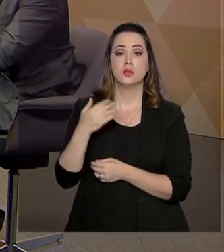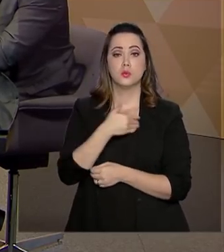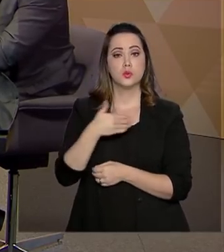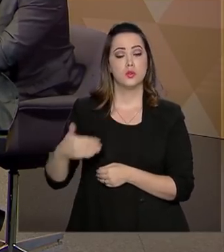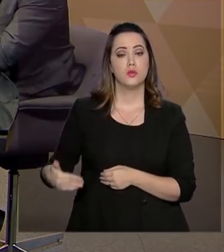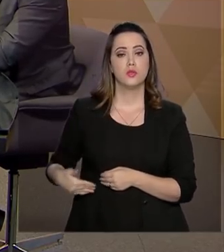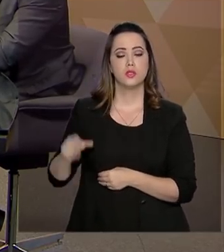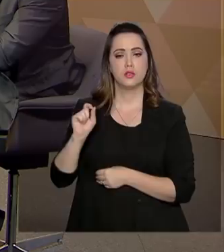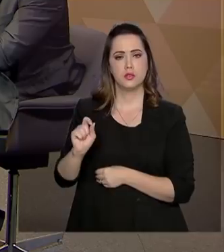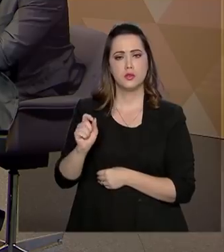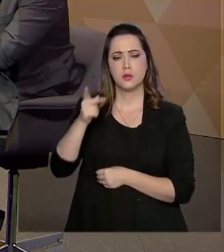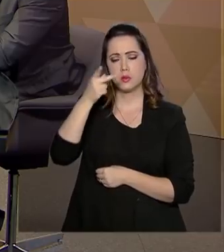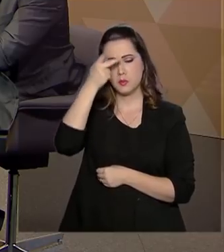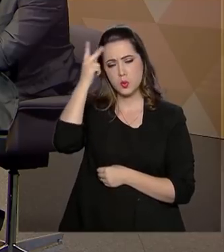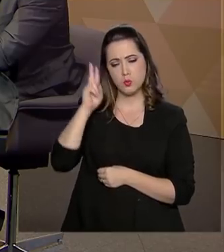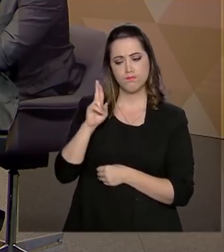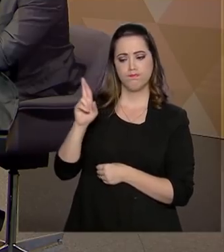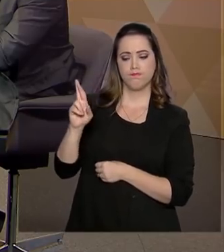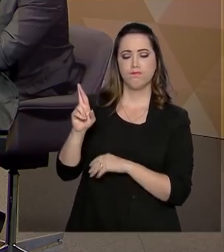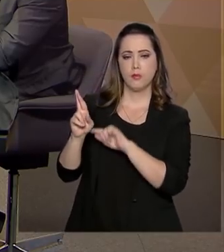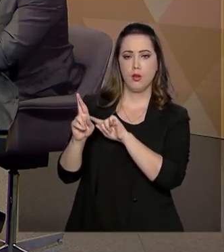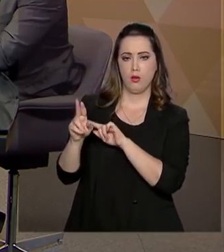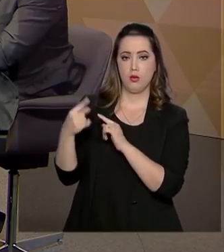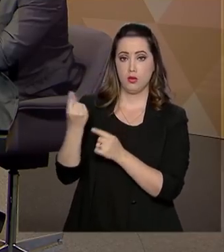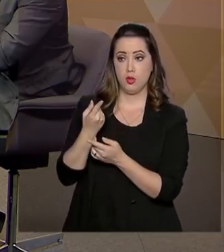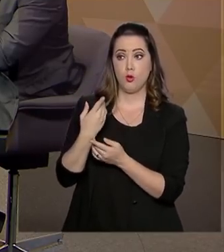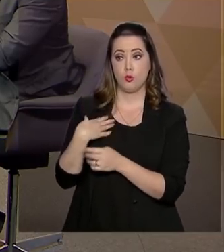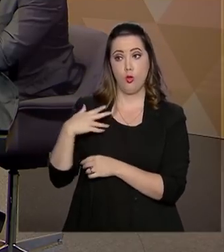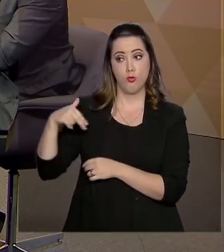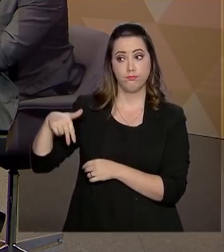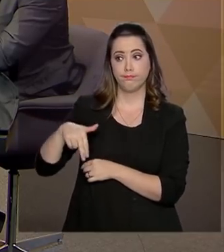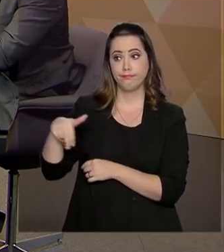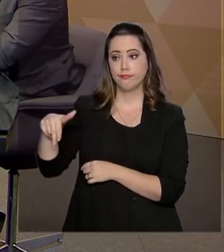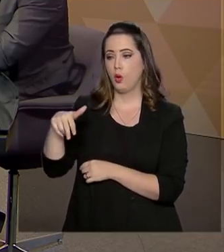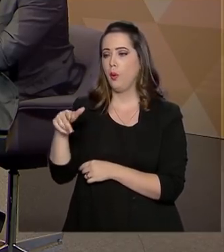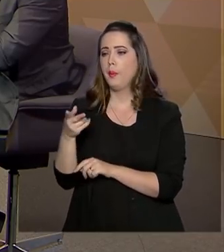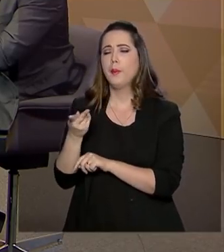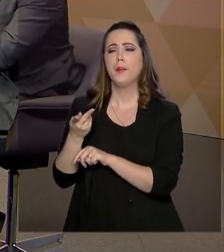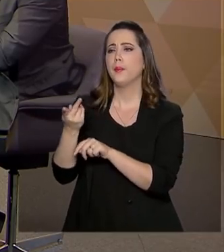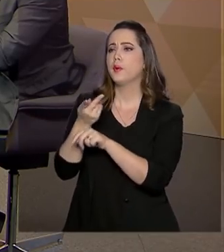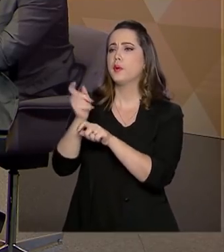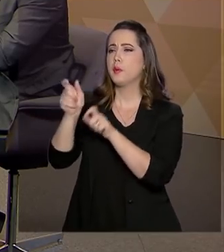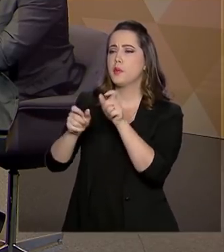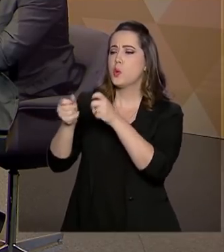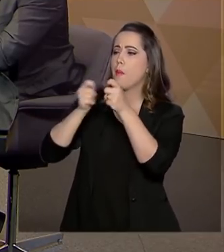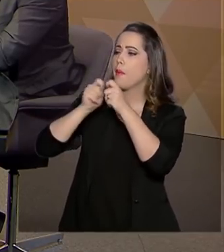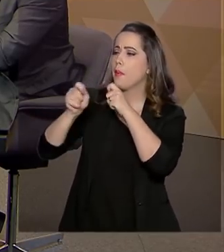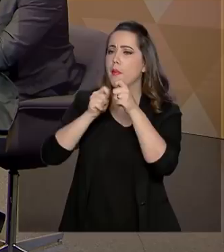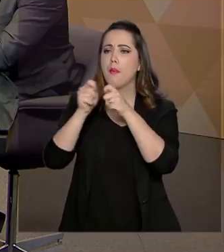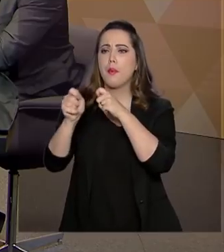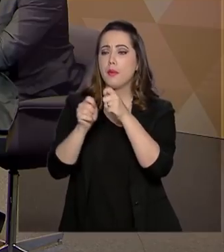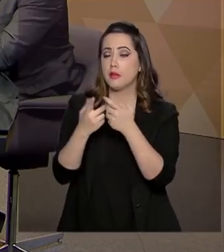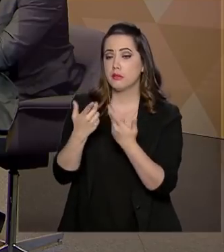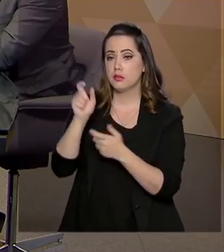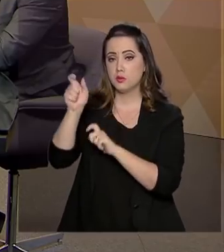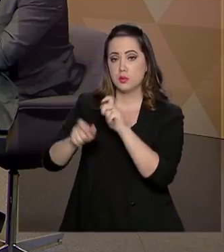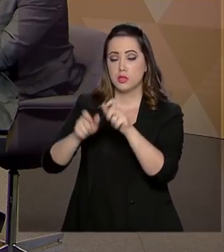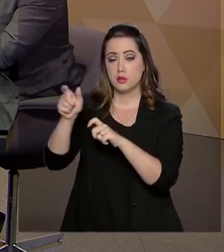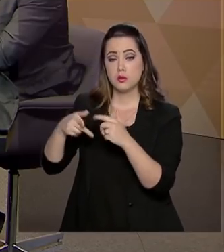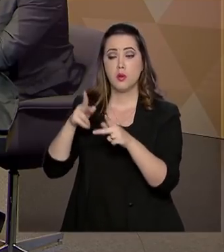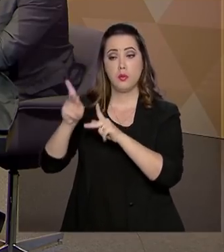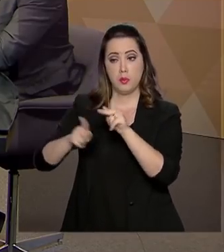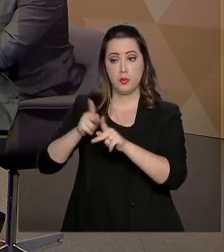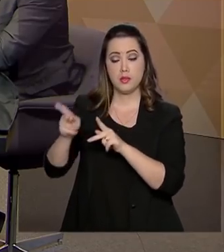governantes, as autoridades. Com isso, nós fomos às ruas e pegamos entrevistas, colhemos entrevistas da